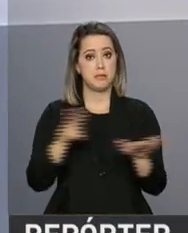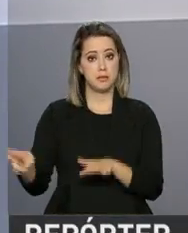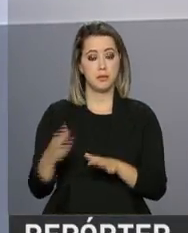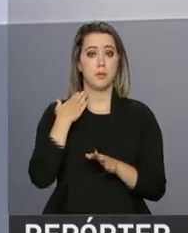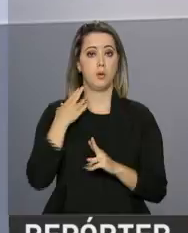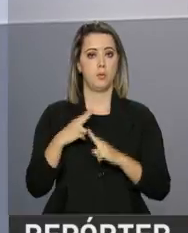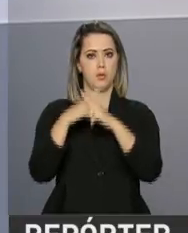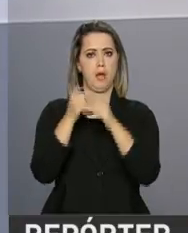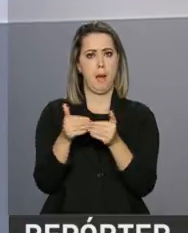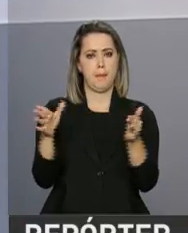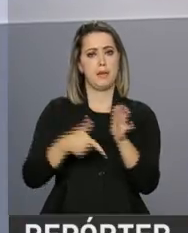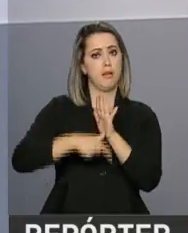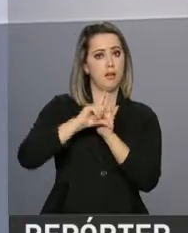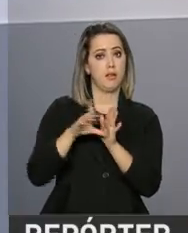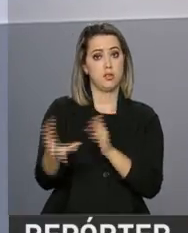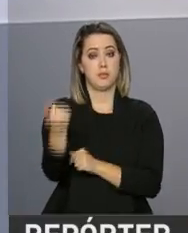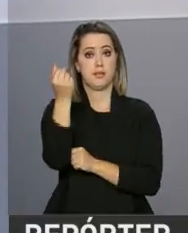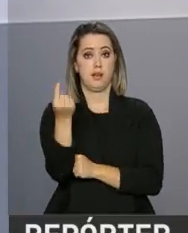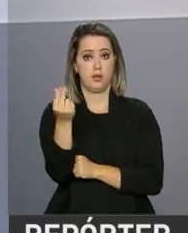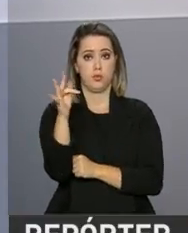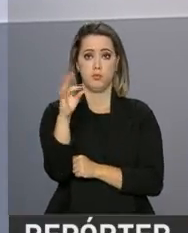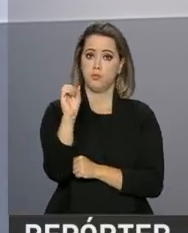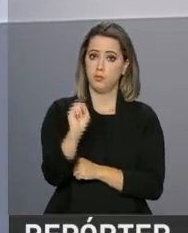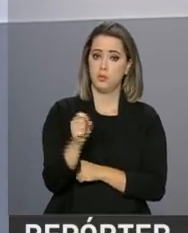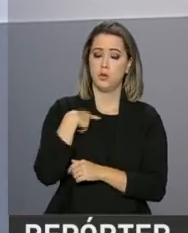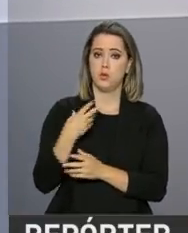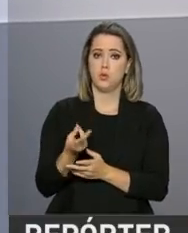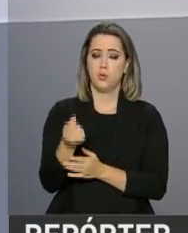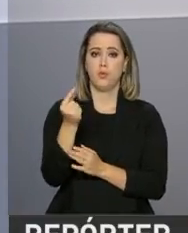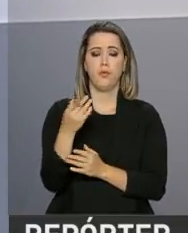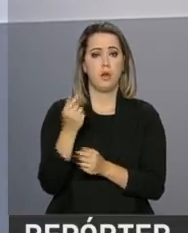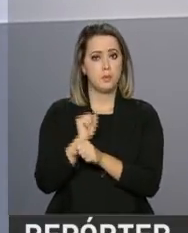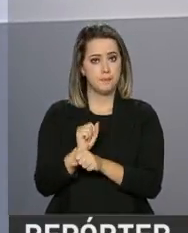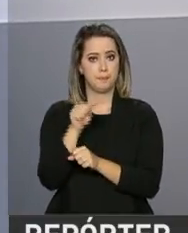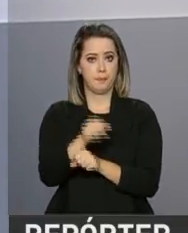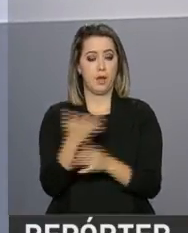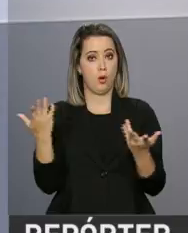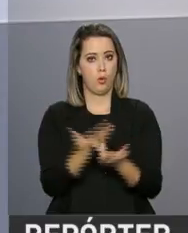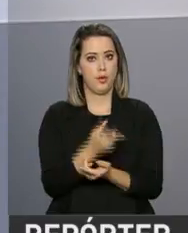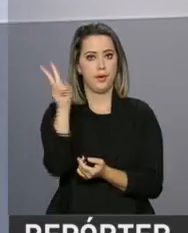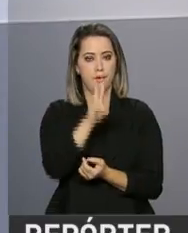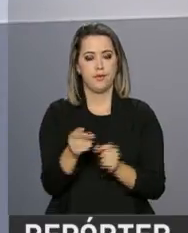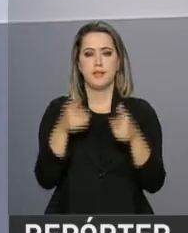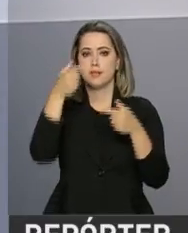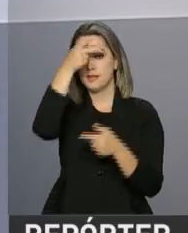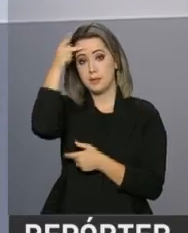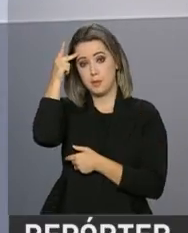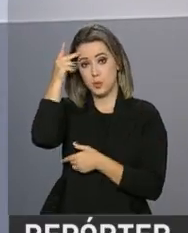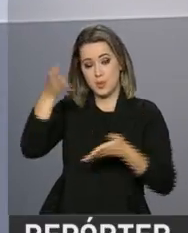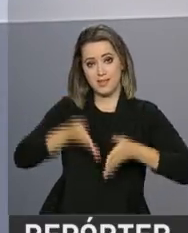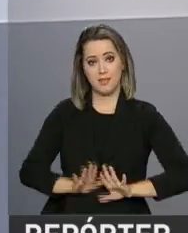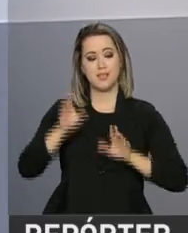as agências da Caixa abrem mais cedo para saques do FGTS de contas inativas. Agora é a vez dos trabalhadores nascidos